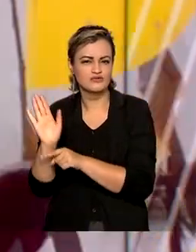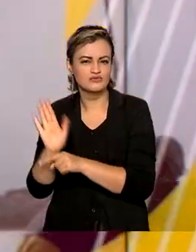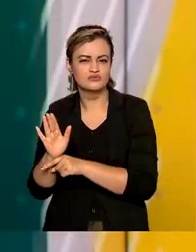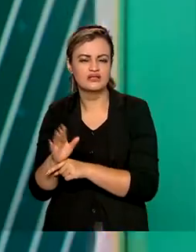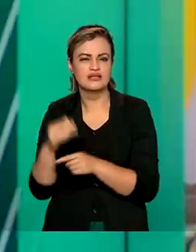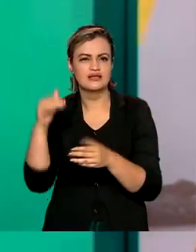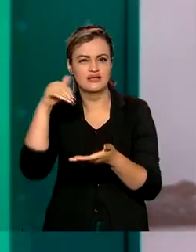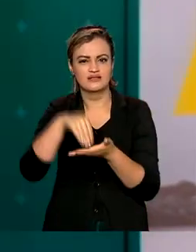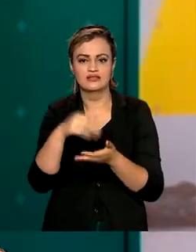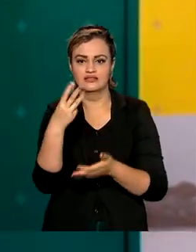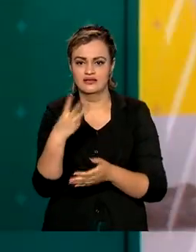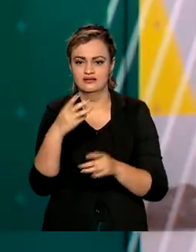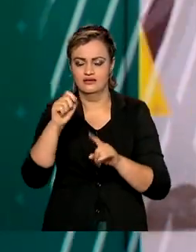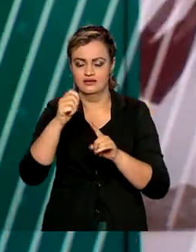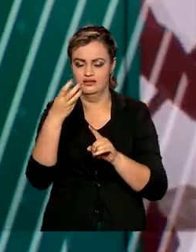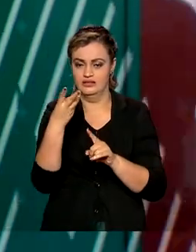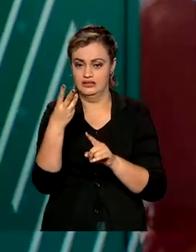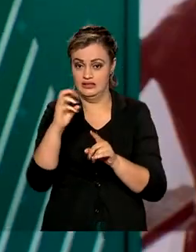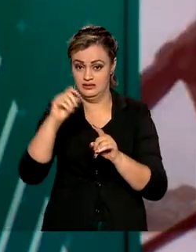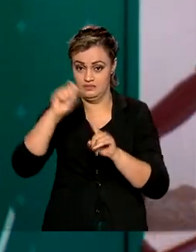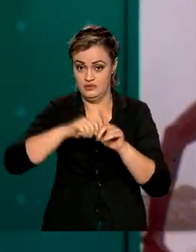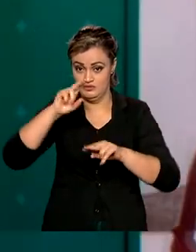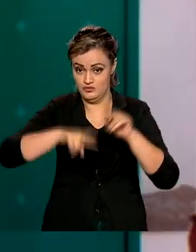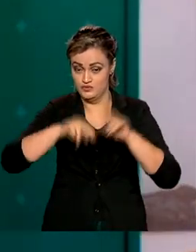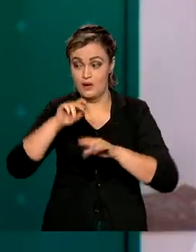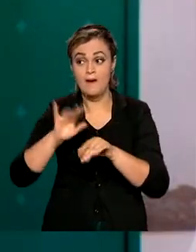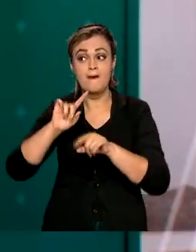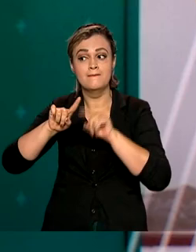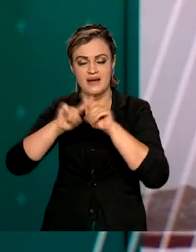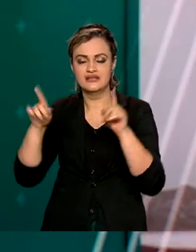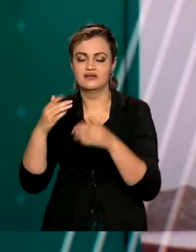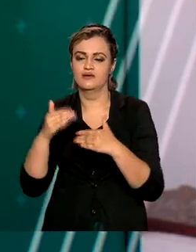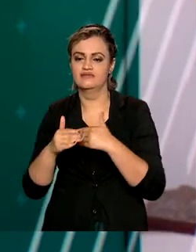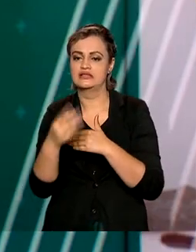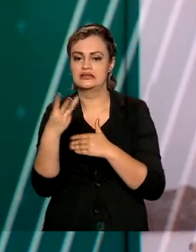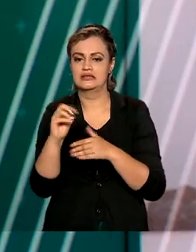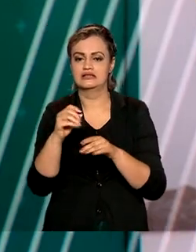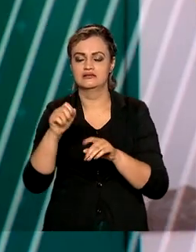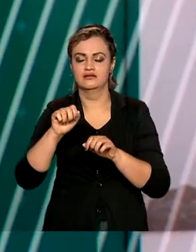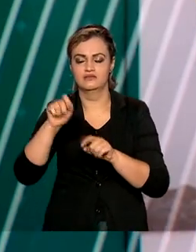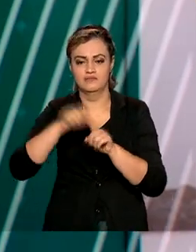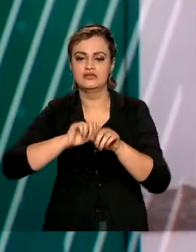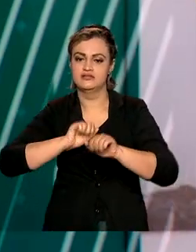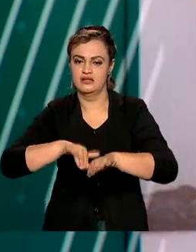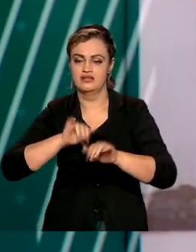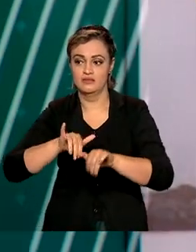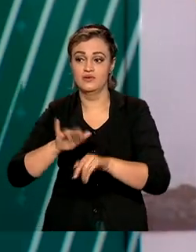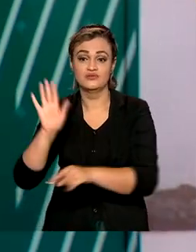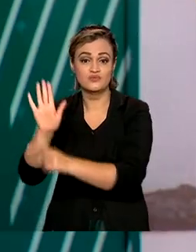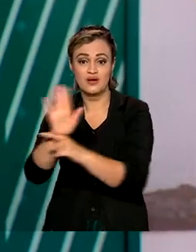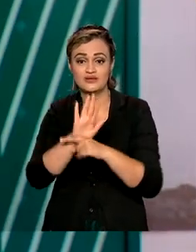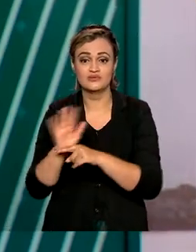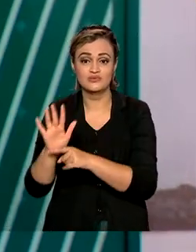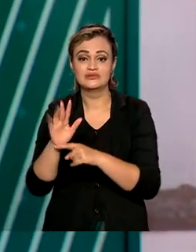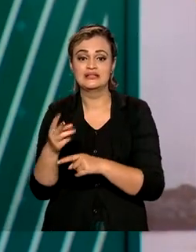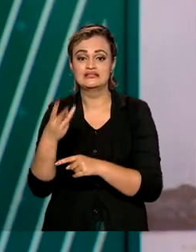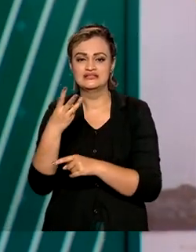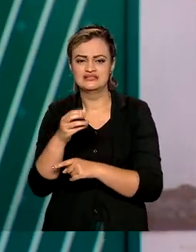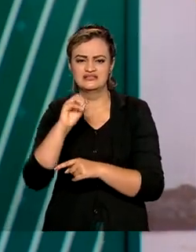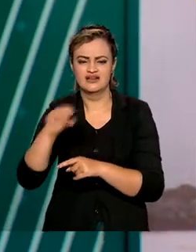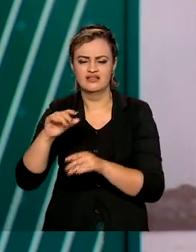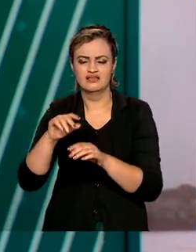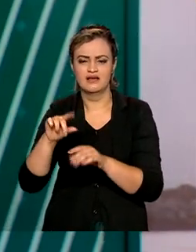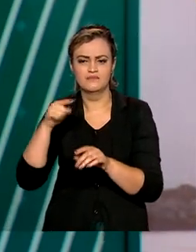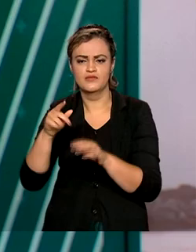30 de junho, mas foi estendido até o fim de setembro. A medida atende 12 milhões de famílias inscritas no Cadastro